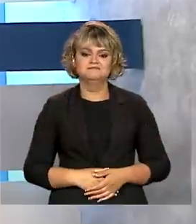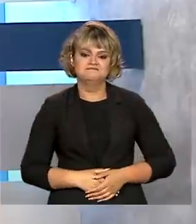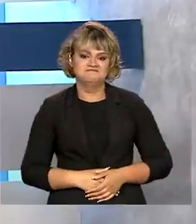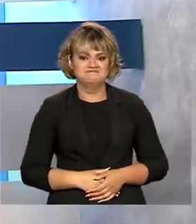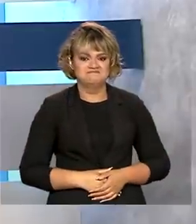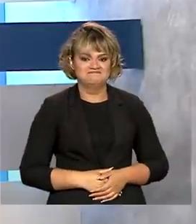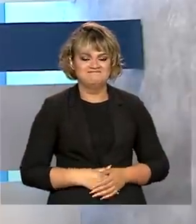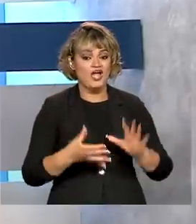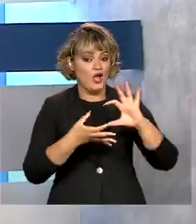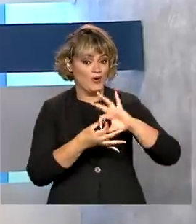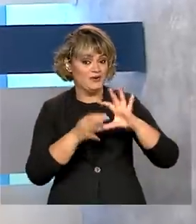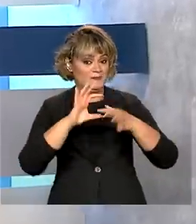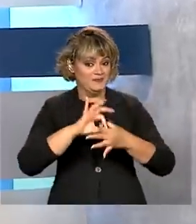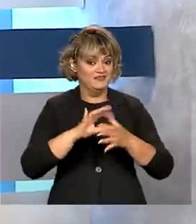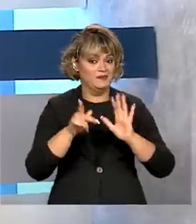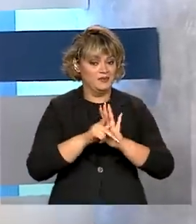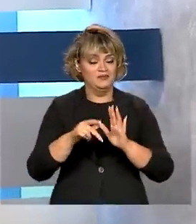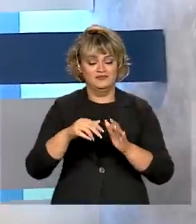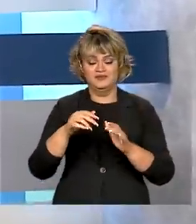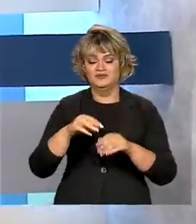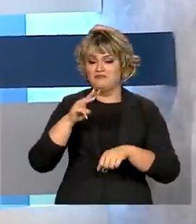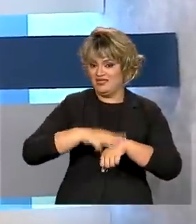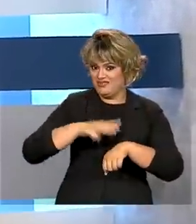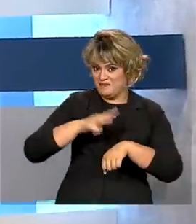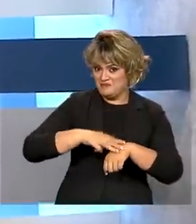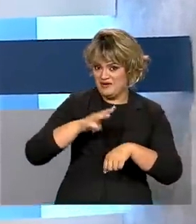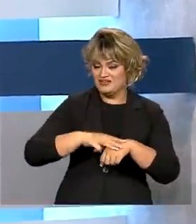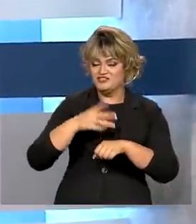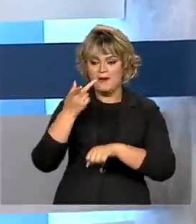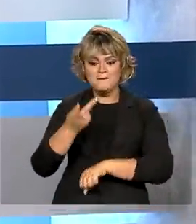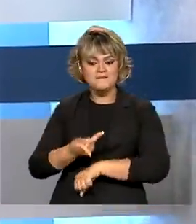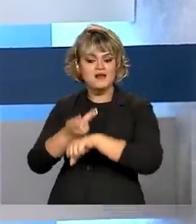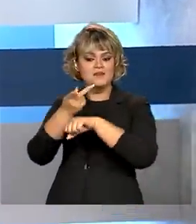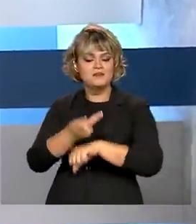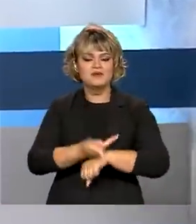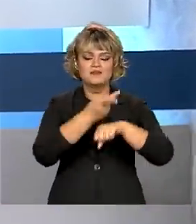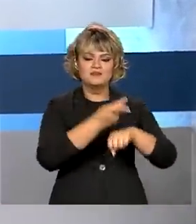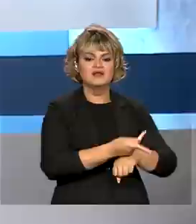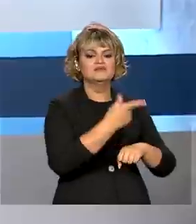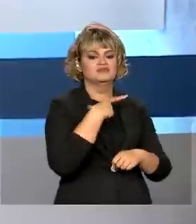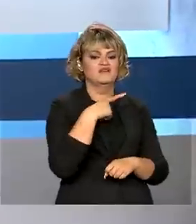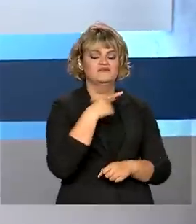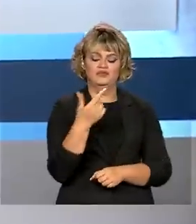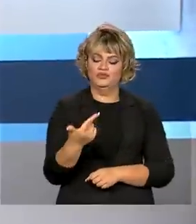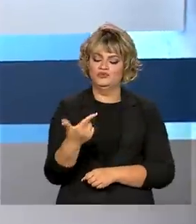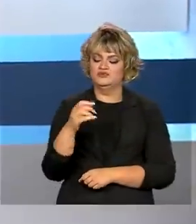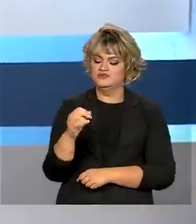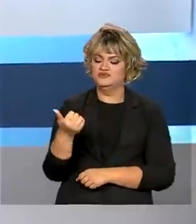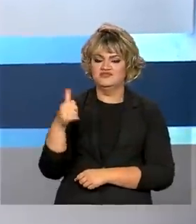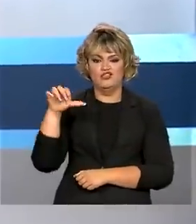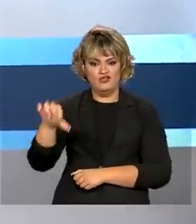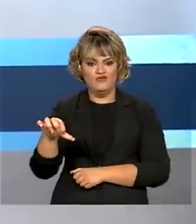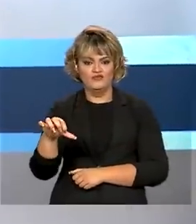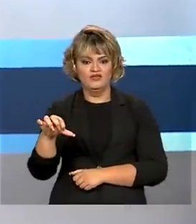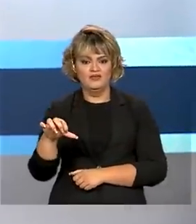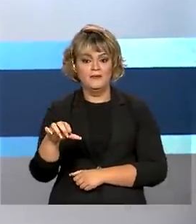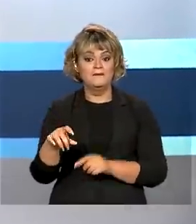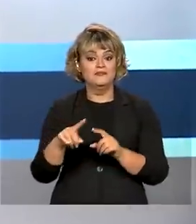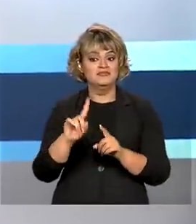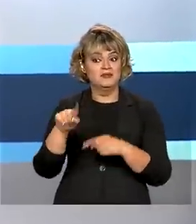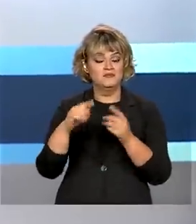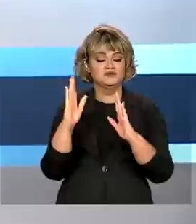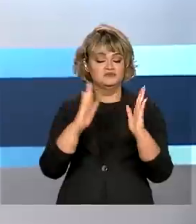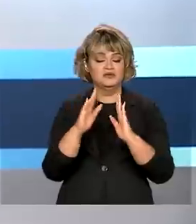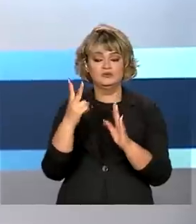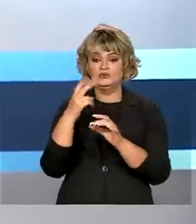A Olimpíada Brasileira de Matemática entregou prêmios aos vencedores da edição de 2019, depois de dois anos